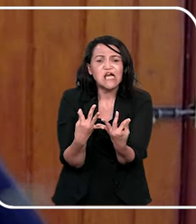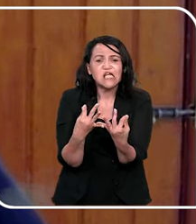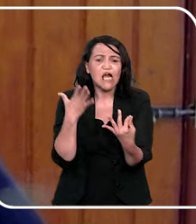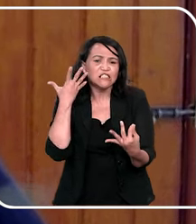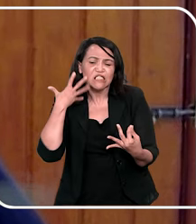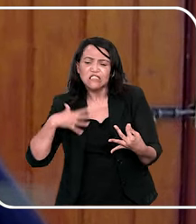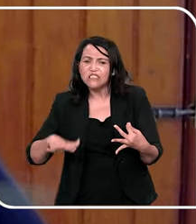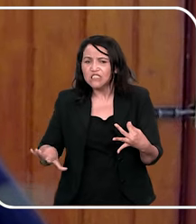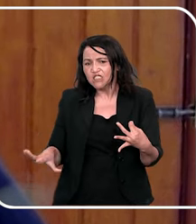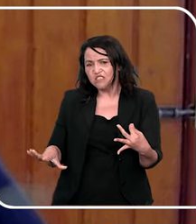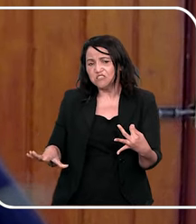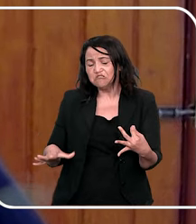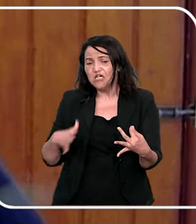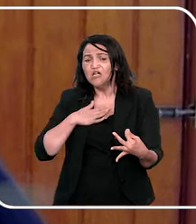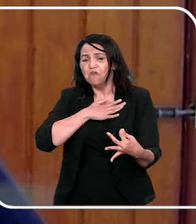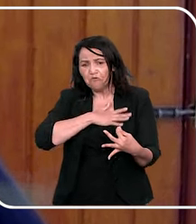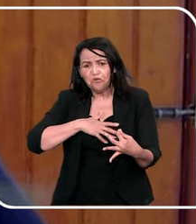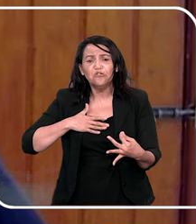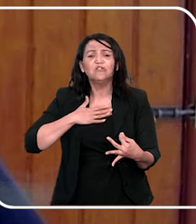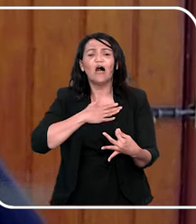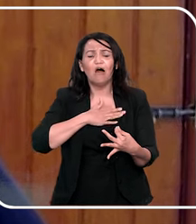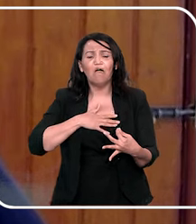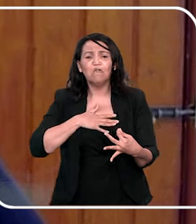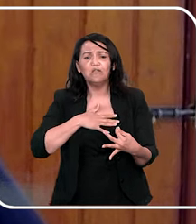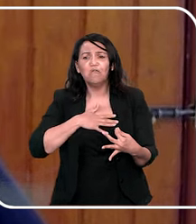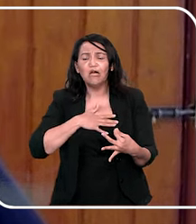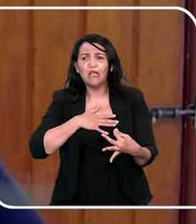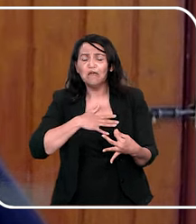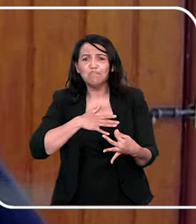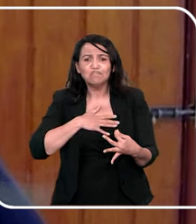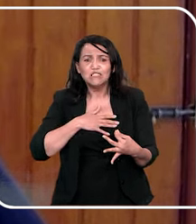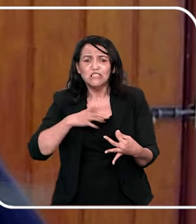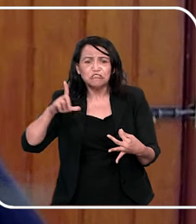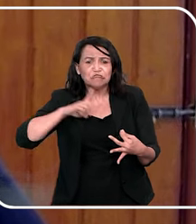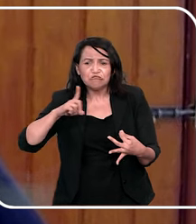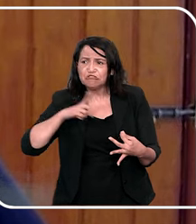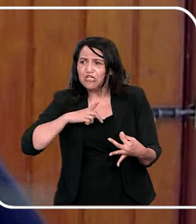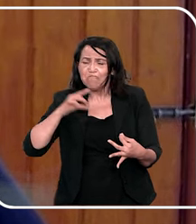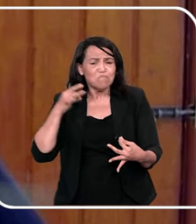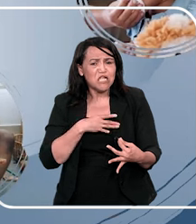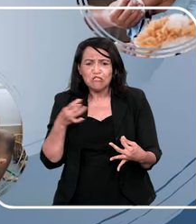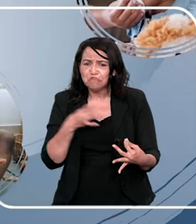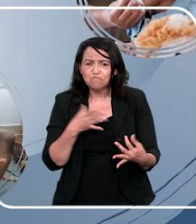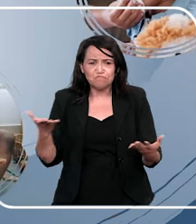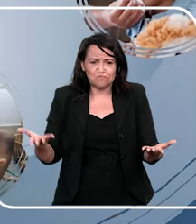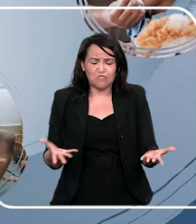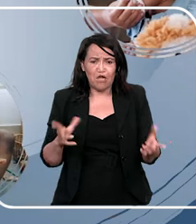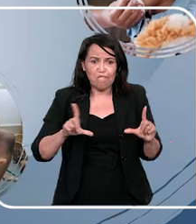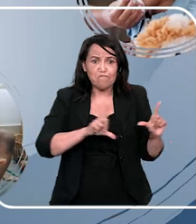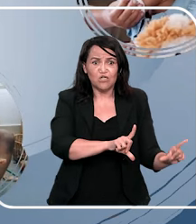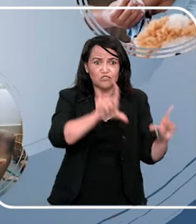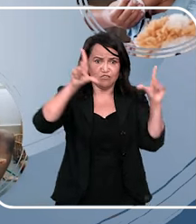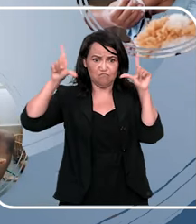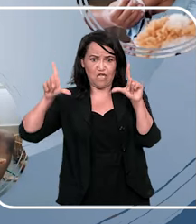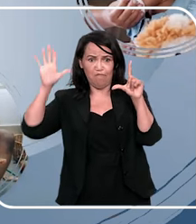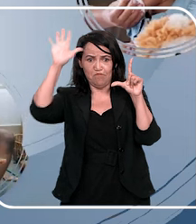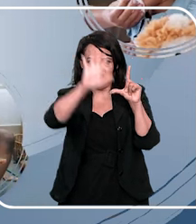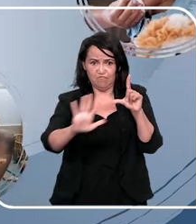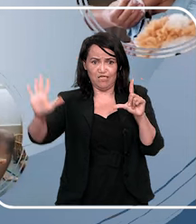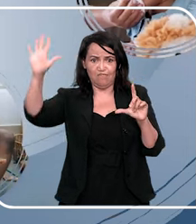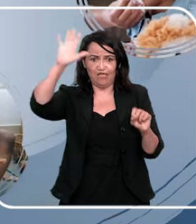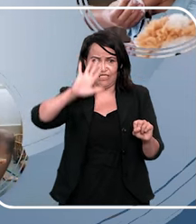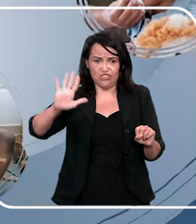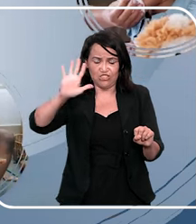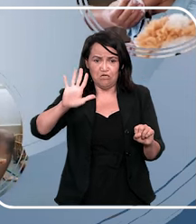era acima de qualquer suspeita, ela se sentia invalidada como criança para contar, tá? Aí eu vou para a próxima imagem,